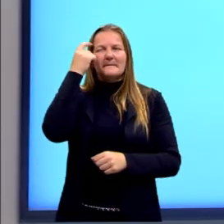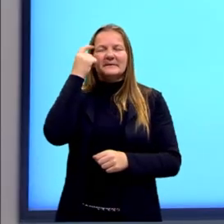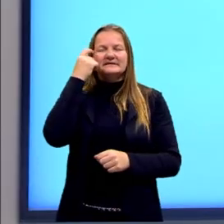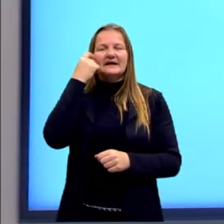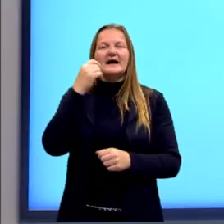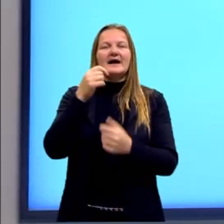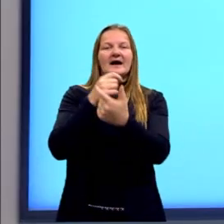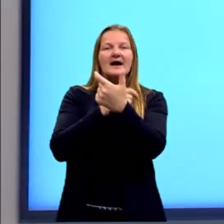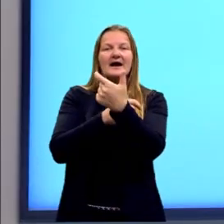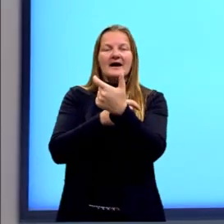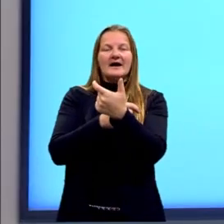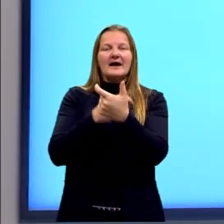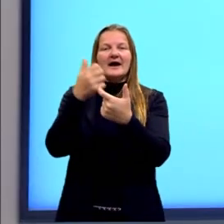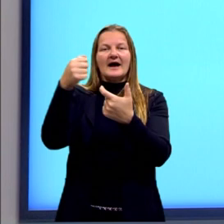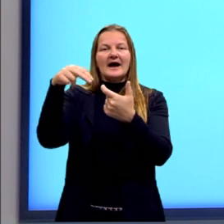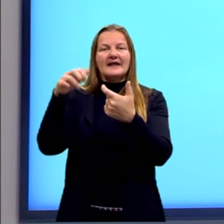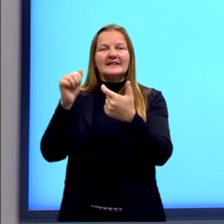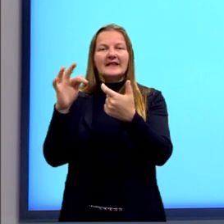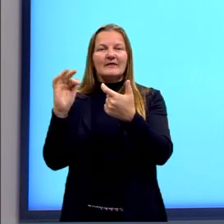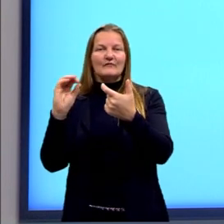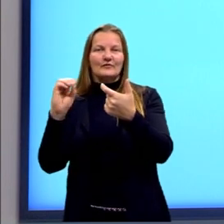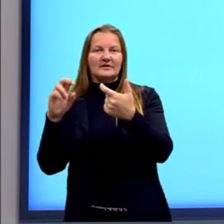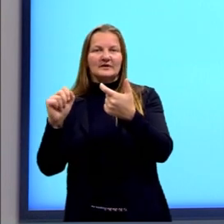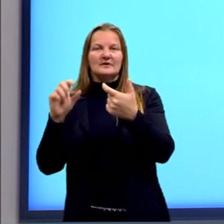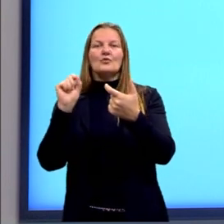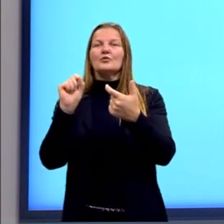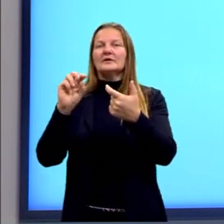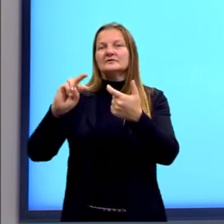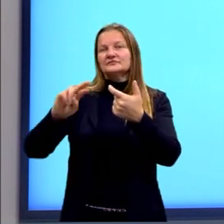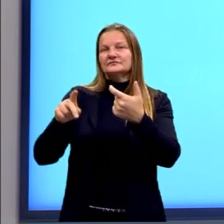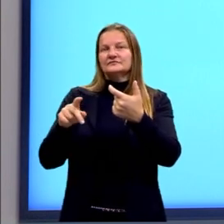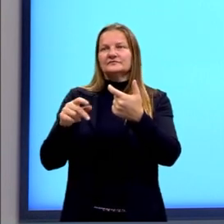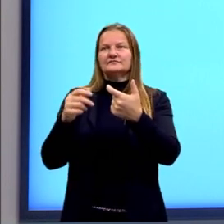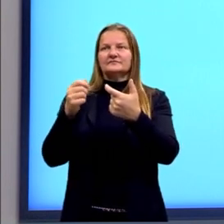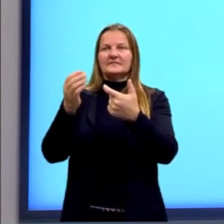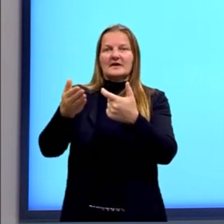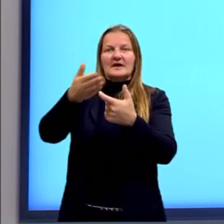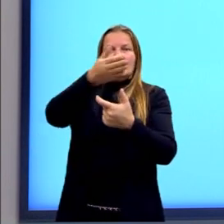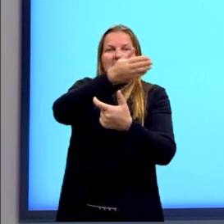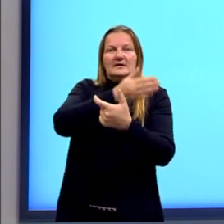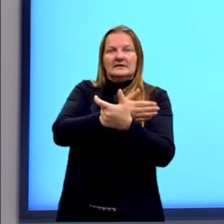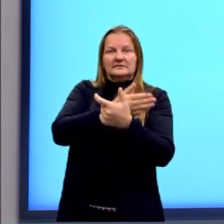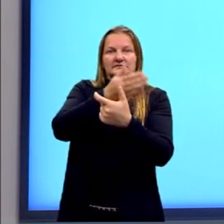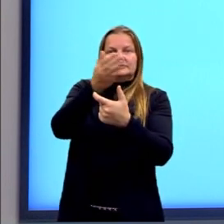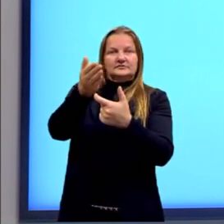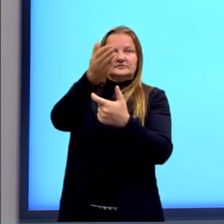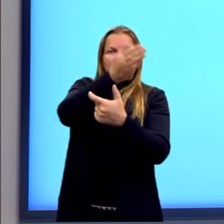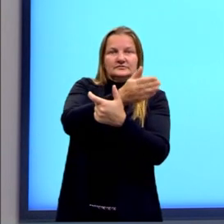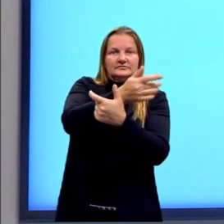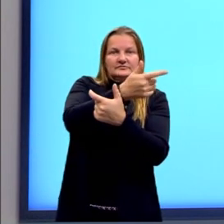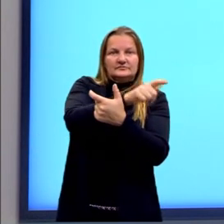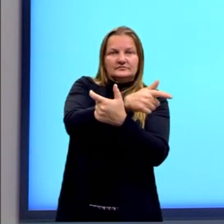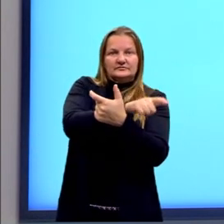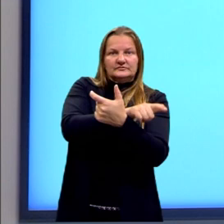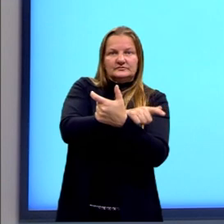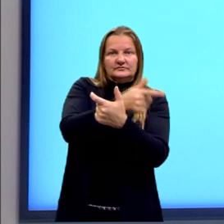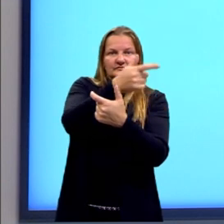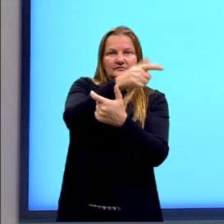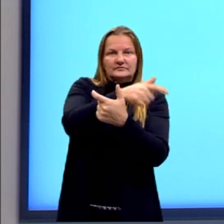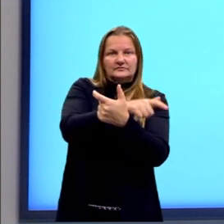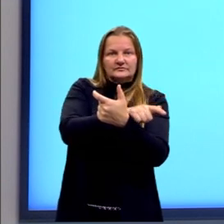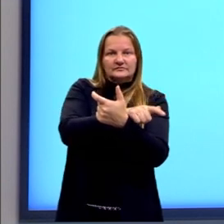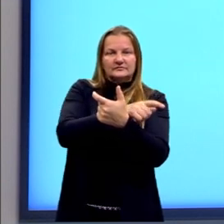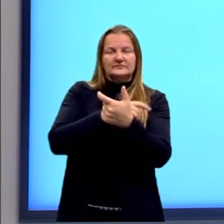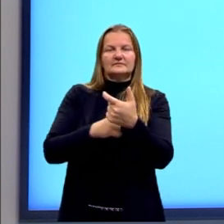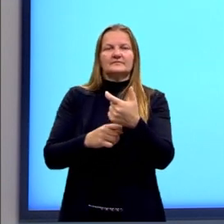lembrar muito mais fácil o que é uma e o que é outra. A anáfora volta para trás, aquilo que já foi